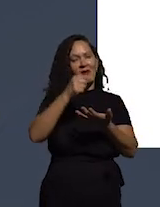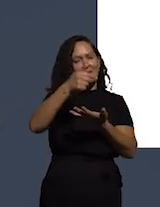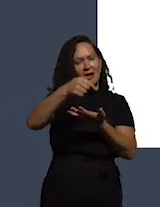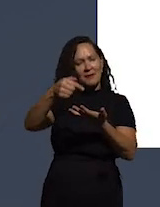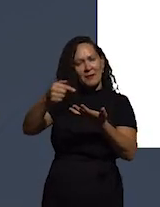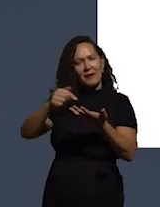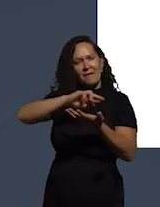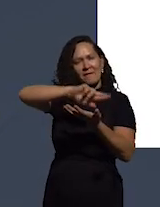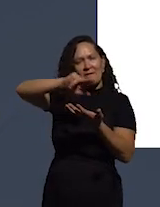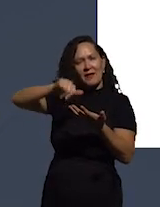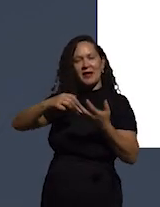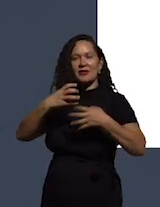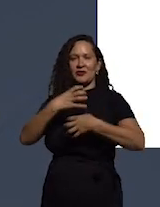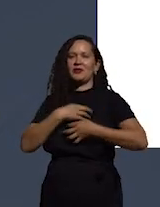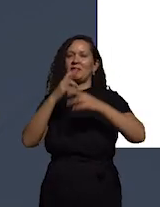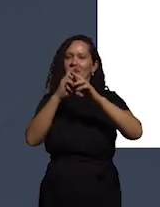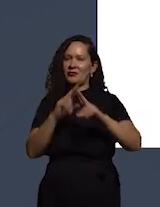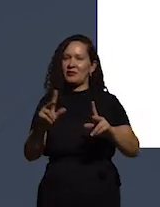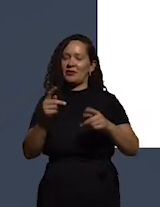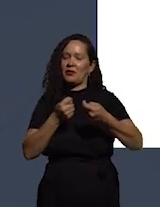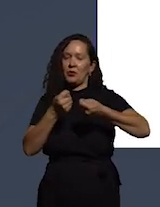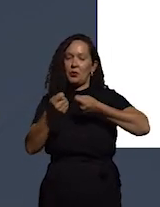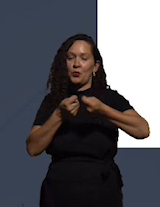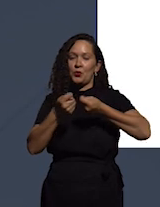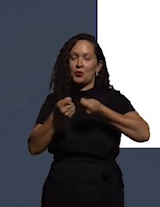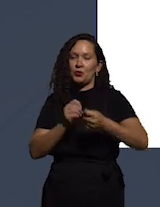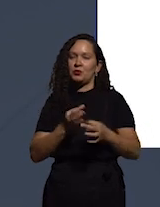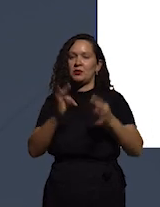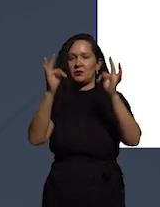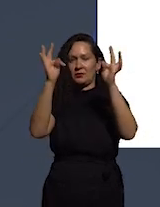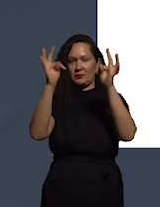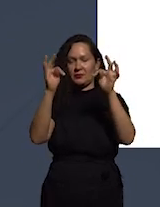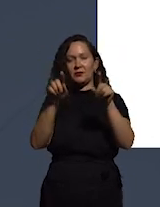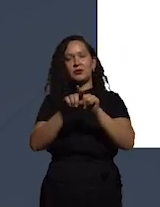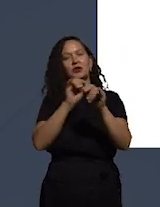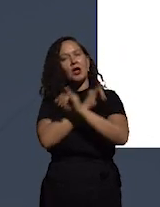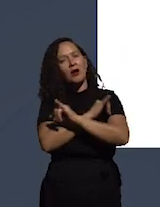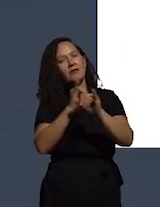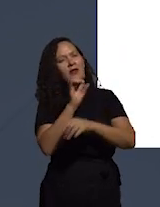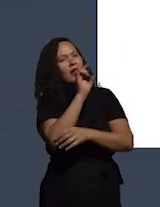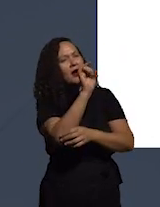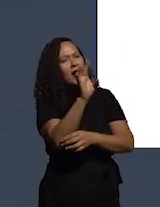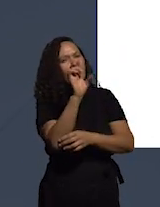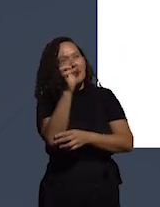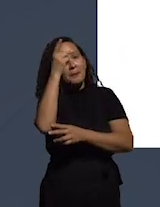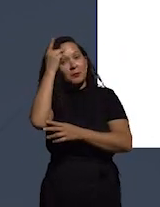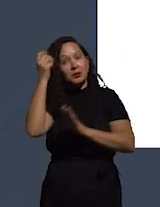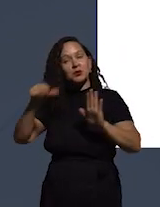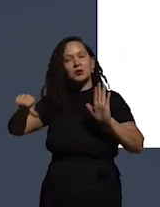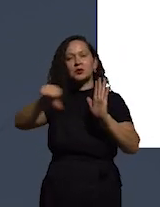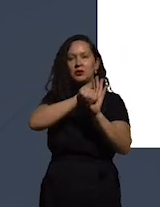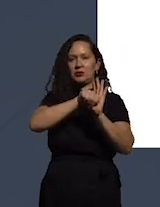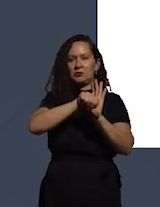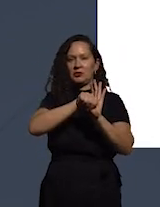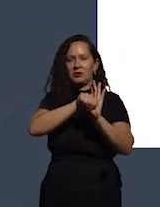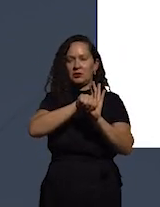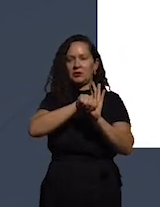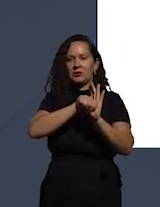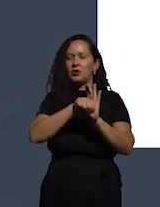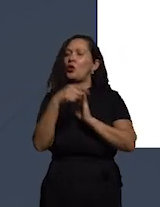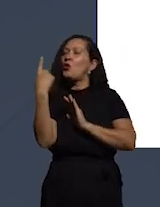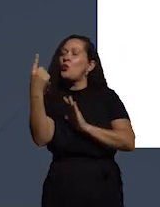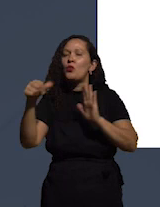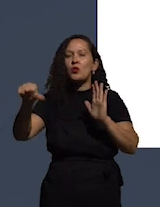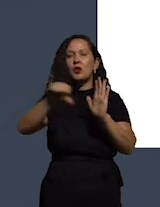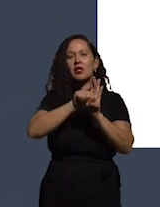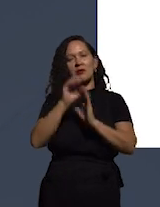esse modo econômico da tecnologia que diz que para cada criminoso de fato um crime